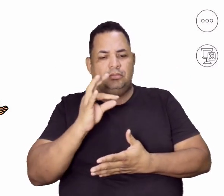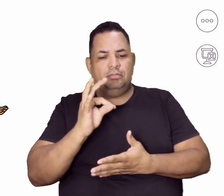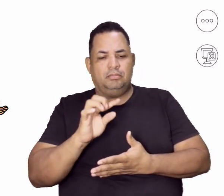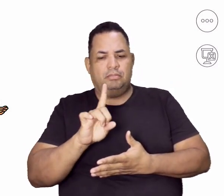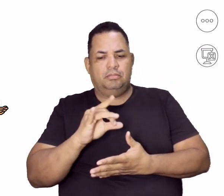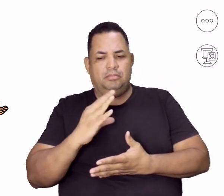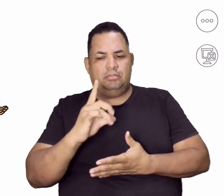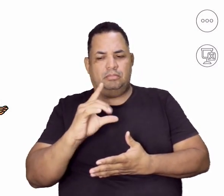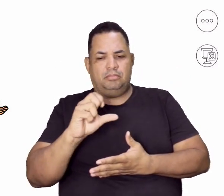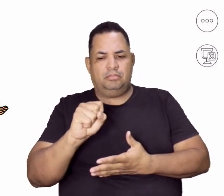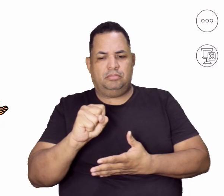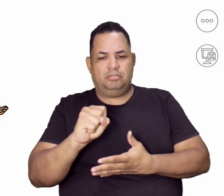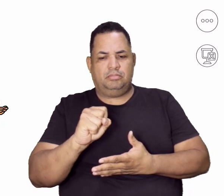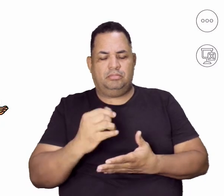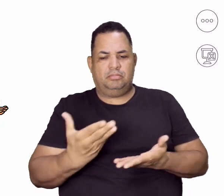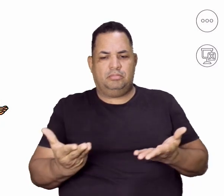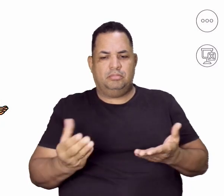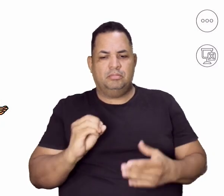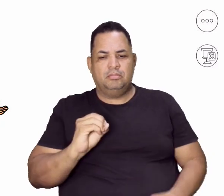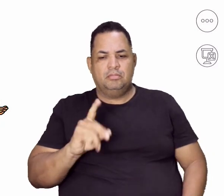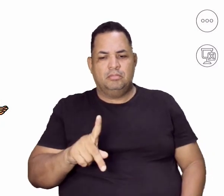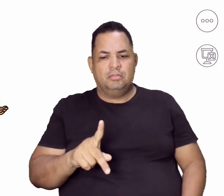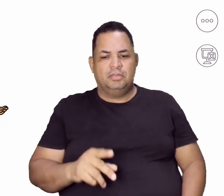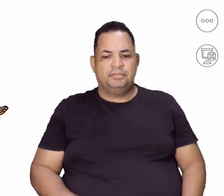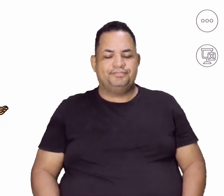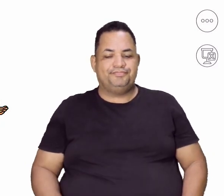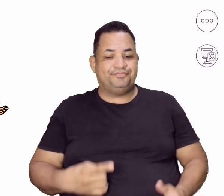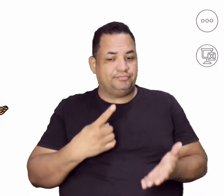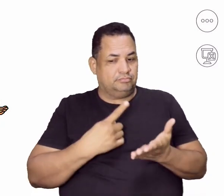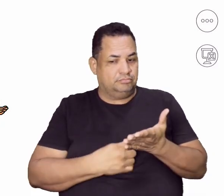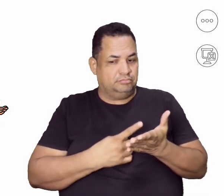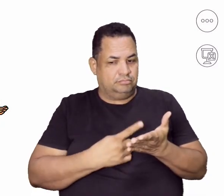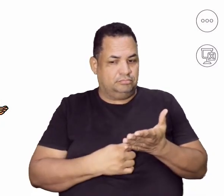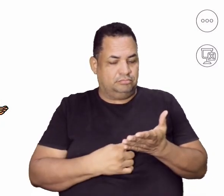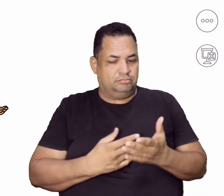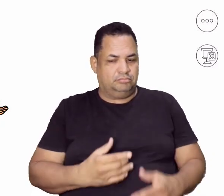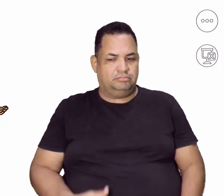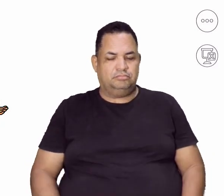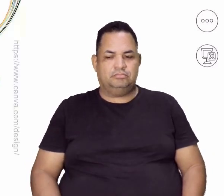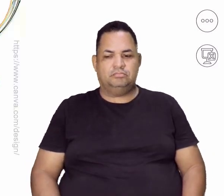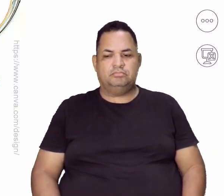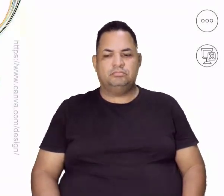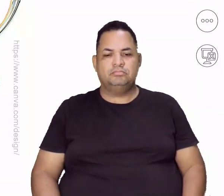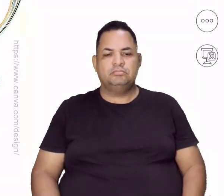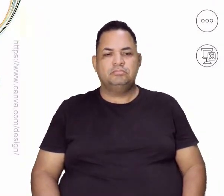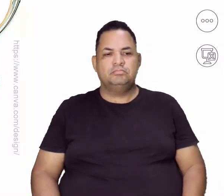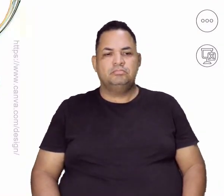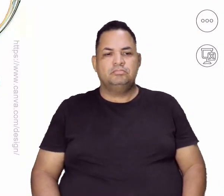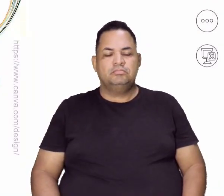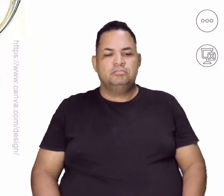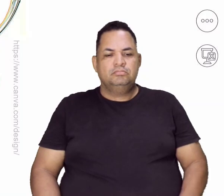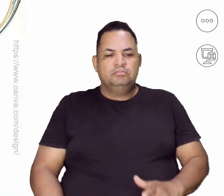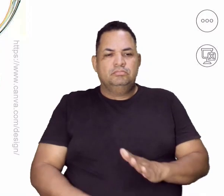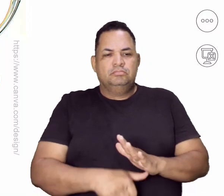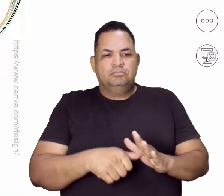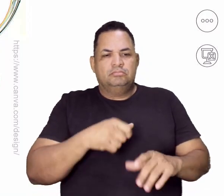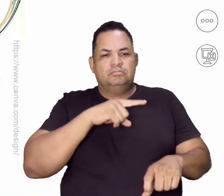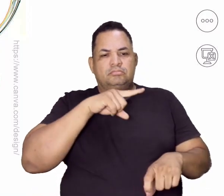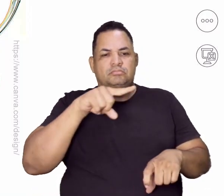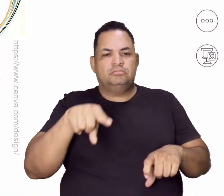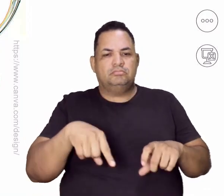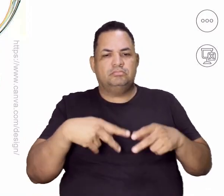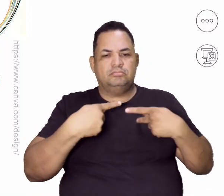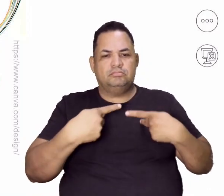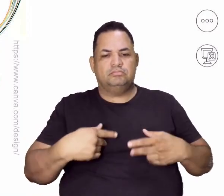desse avatar da Prof. Iris aqui, ok? Combinado assim? Muito bem. Primeiro, o ciclo do